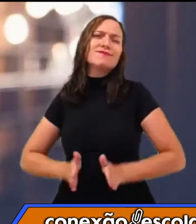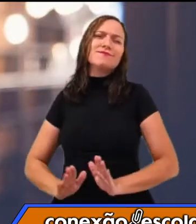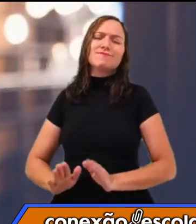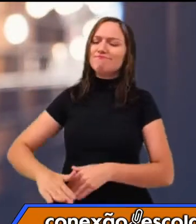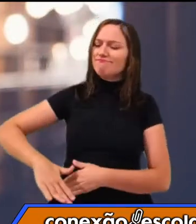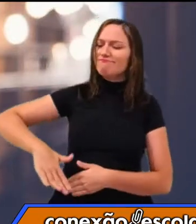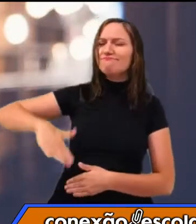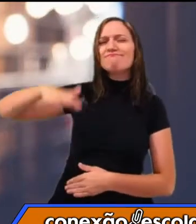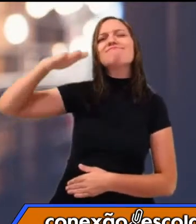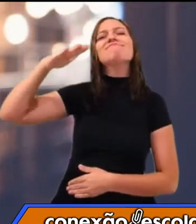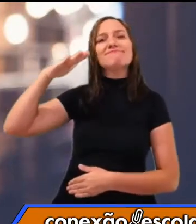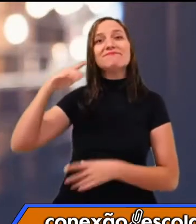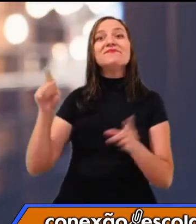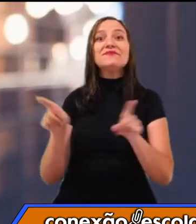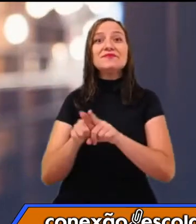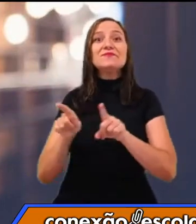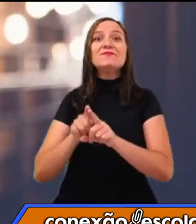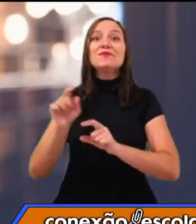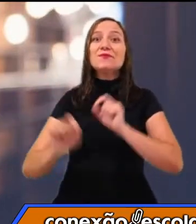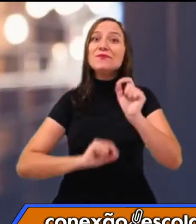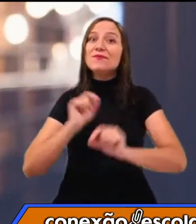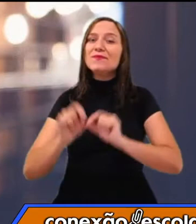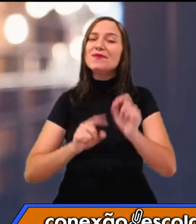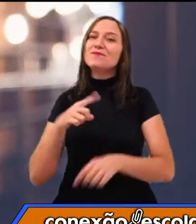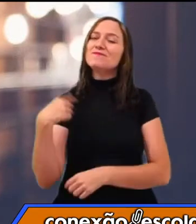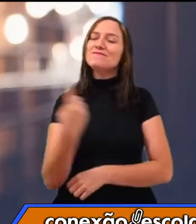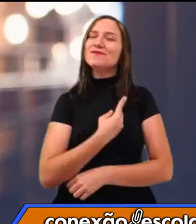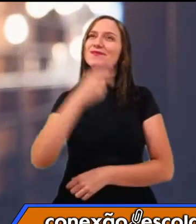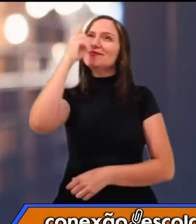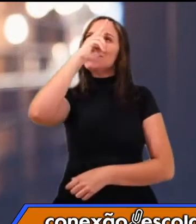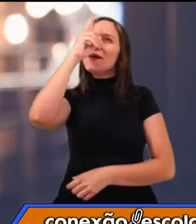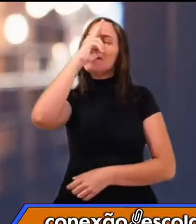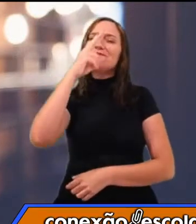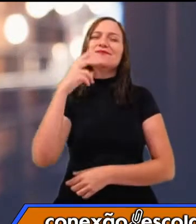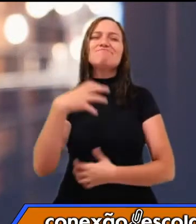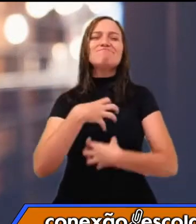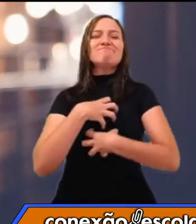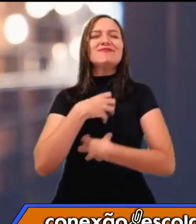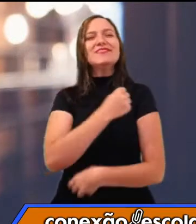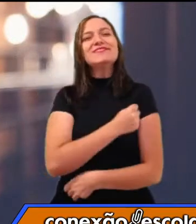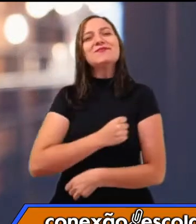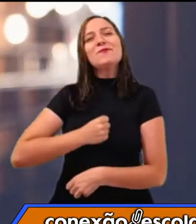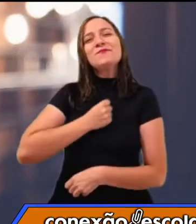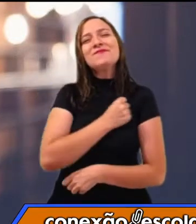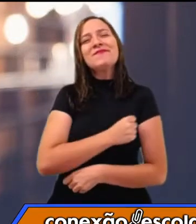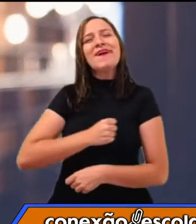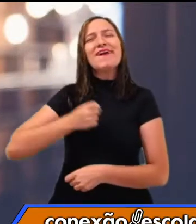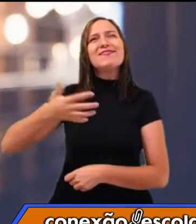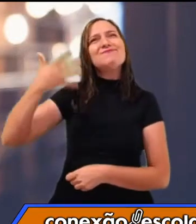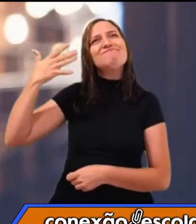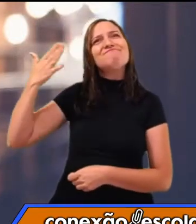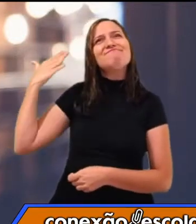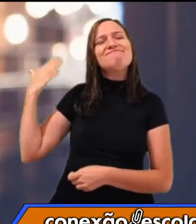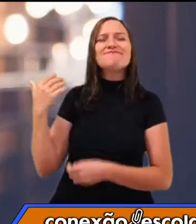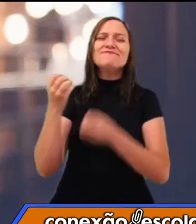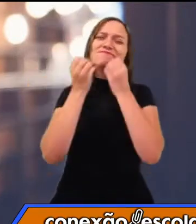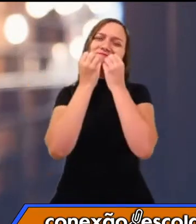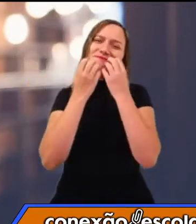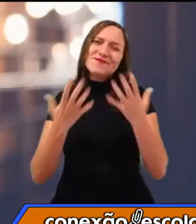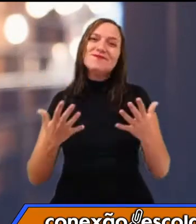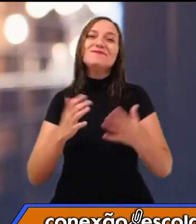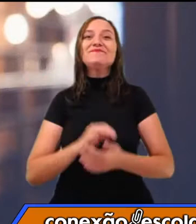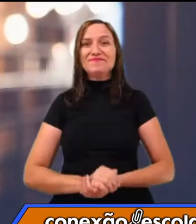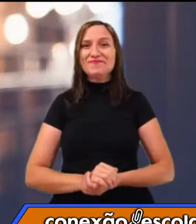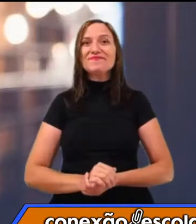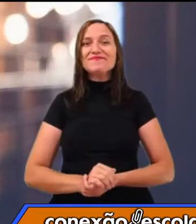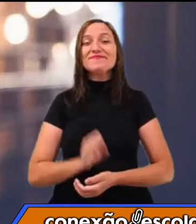E claro, junto com tudo isso vem, a gente lembra com saudade, né? E fica essa recordação. Se